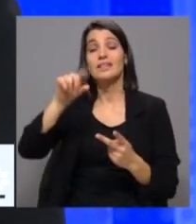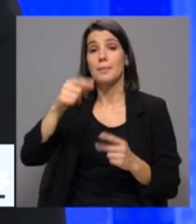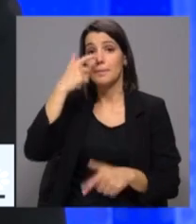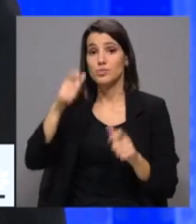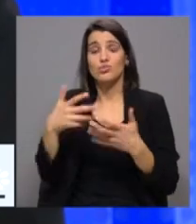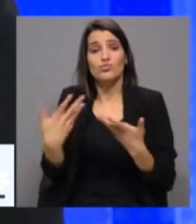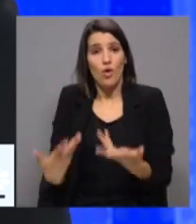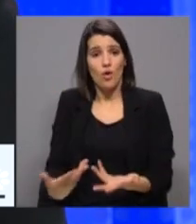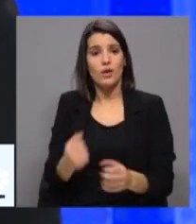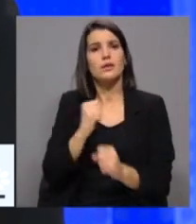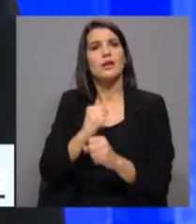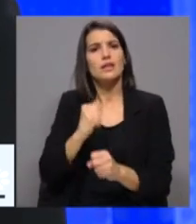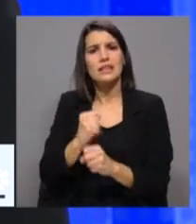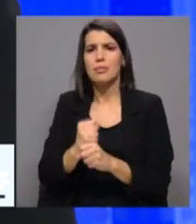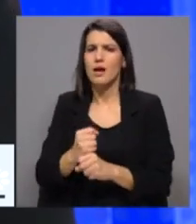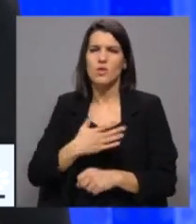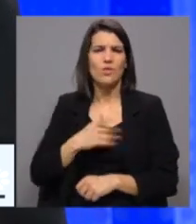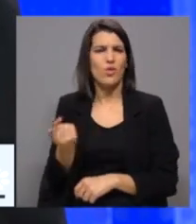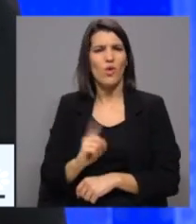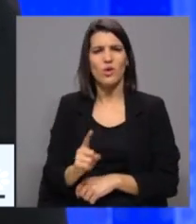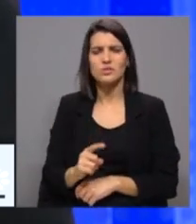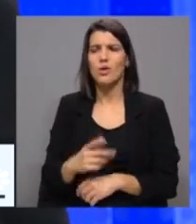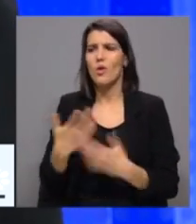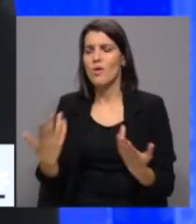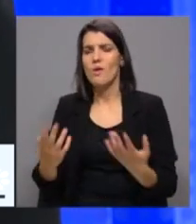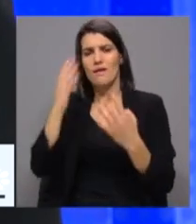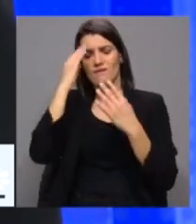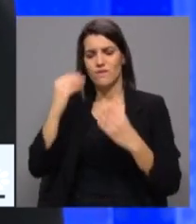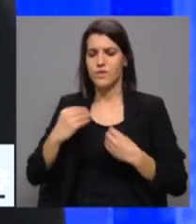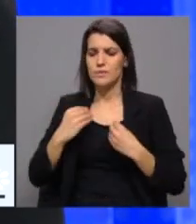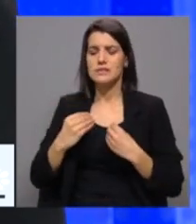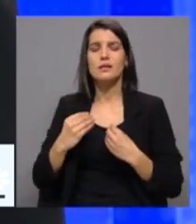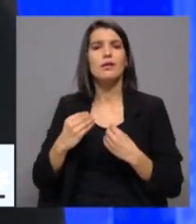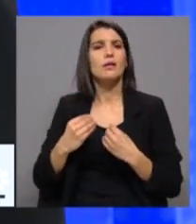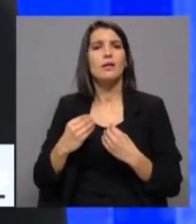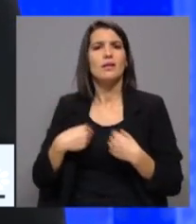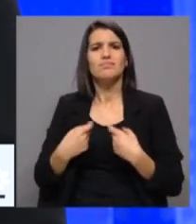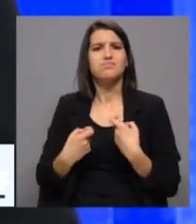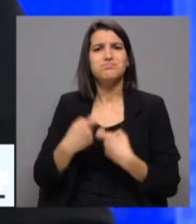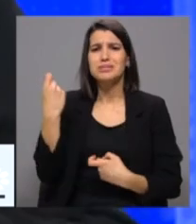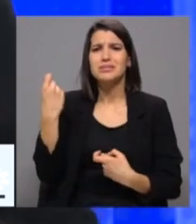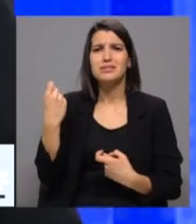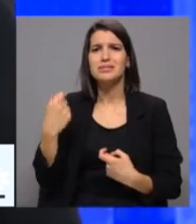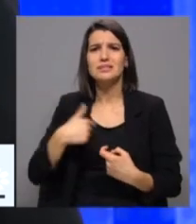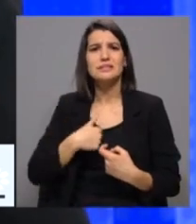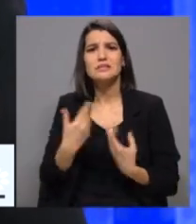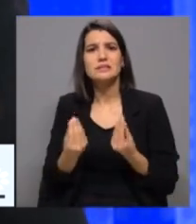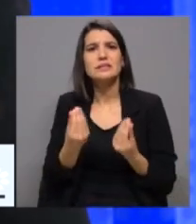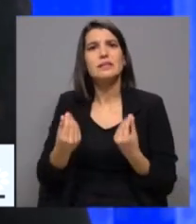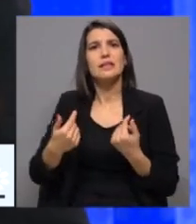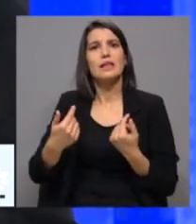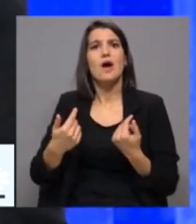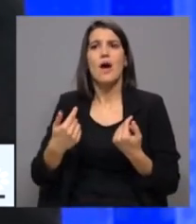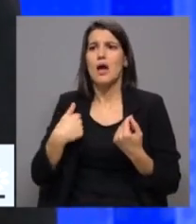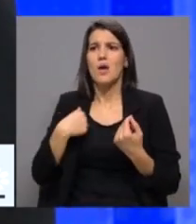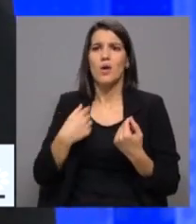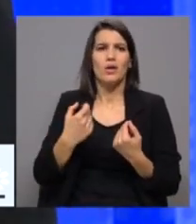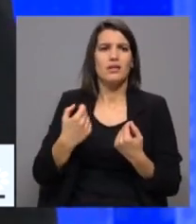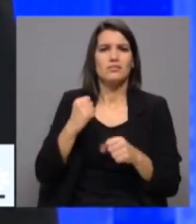hoje estão a fazer trabalhos que não gostam ou cuja formação não corresponde àquilo que é a sua base formativa,